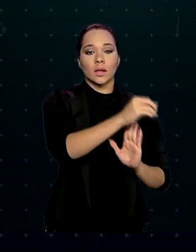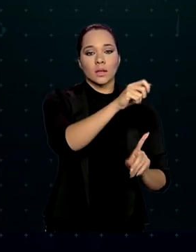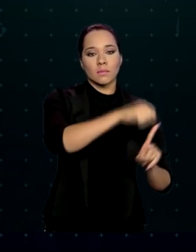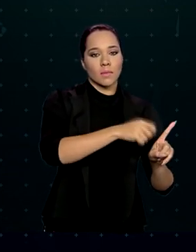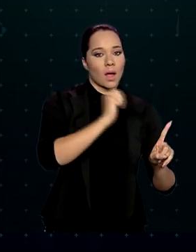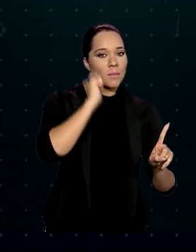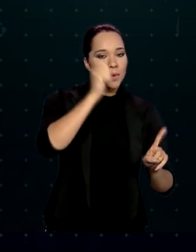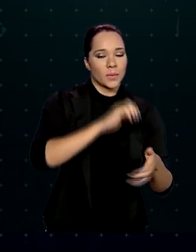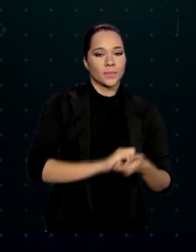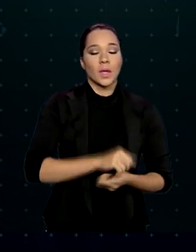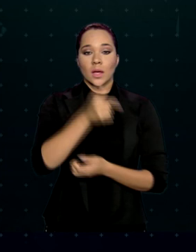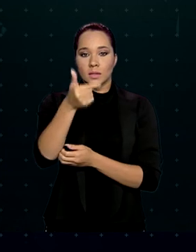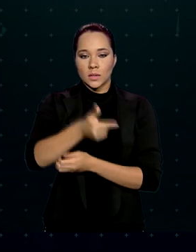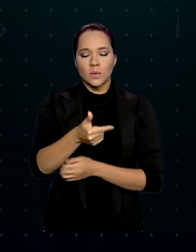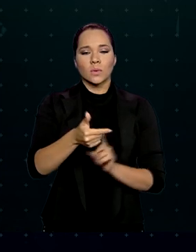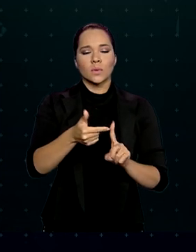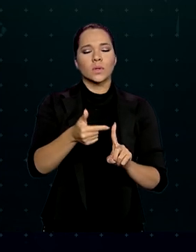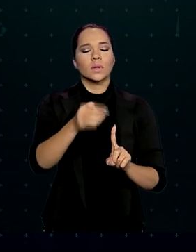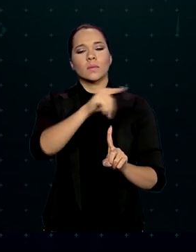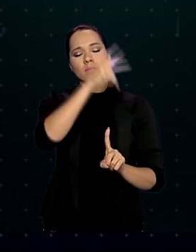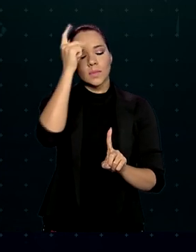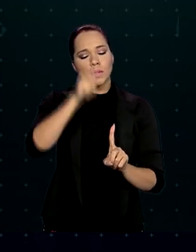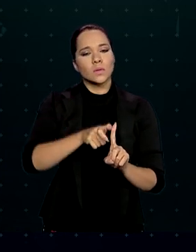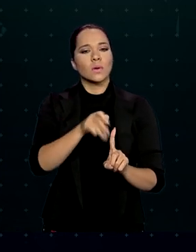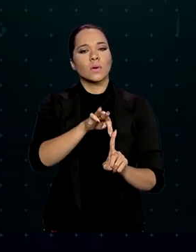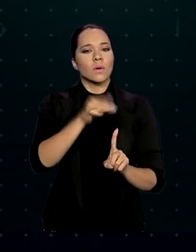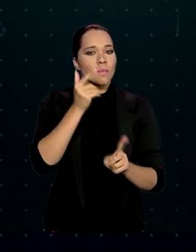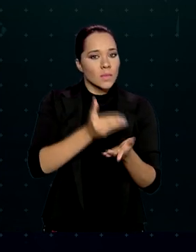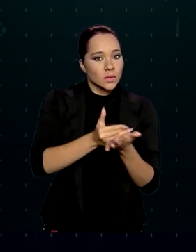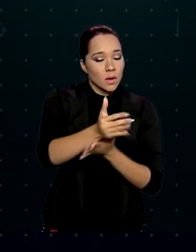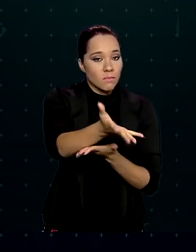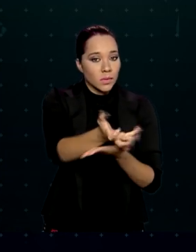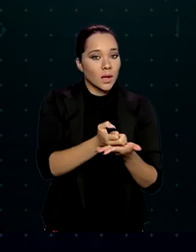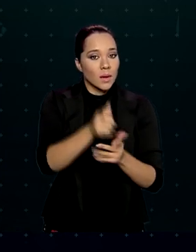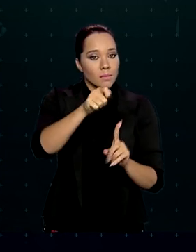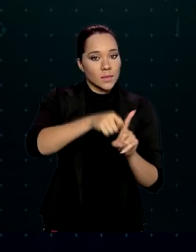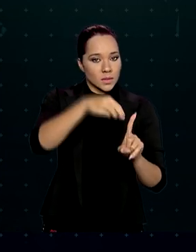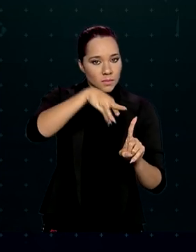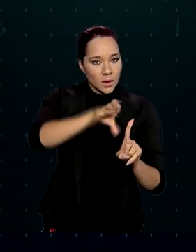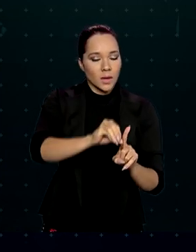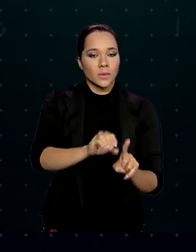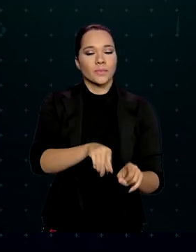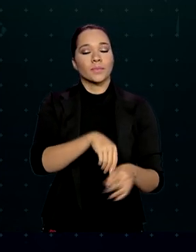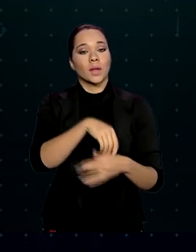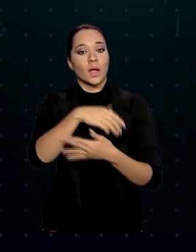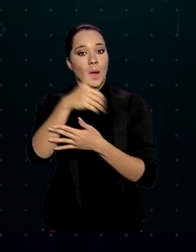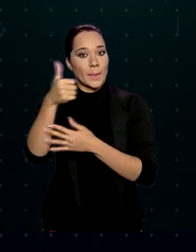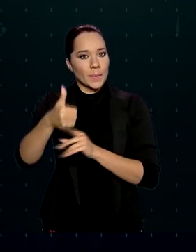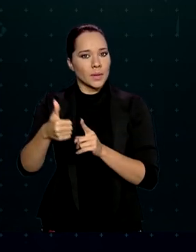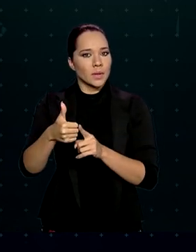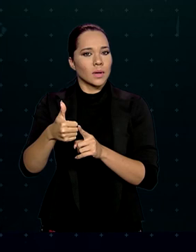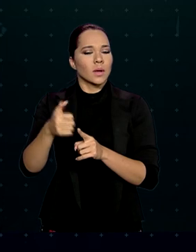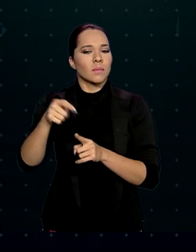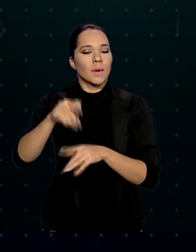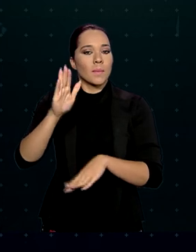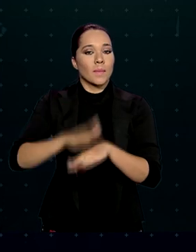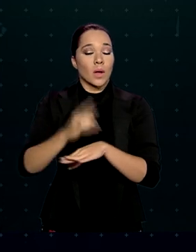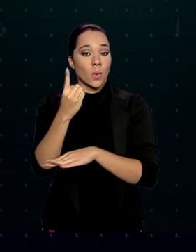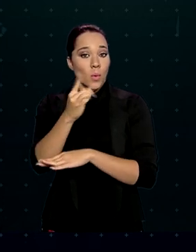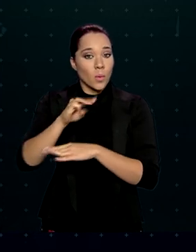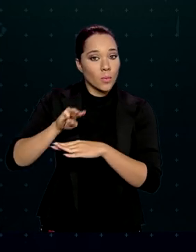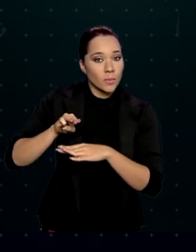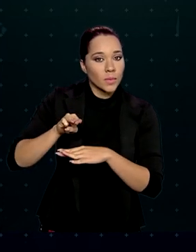abril. A segunda para aqueles que começaram a receber em maio. E a primeira para mais de um